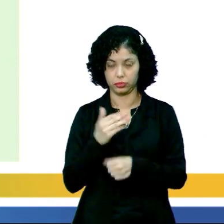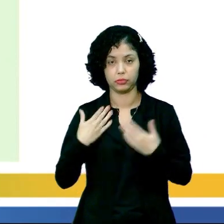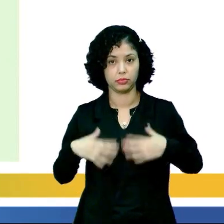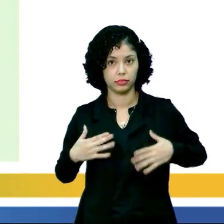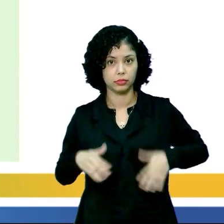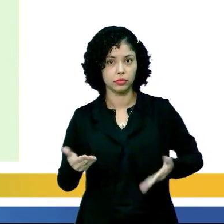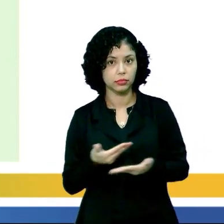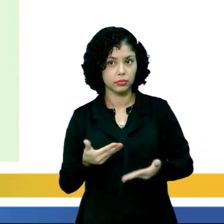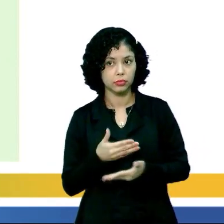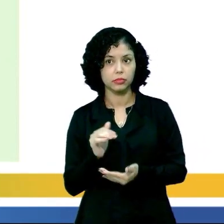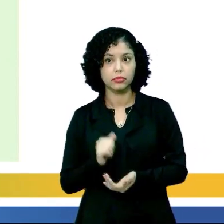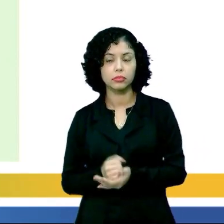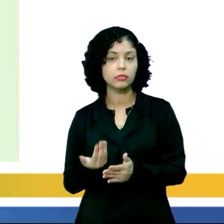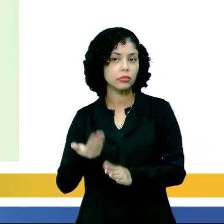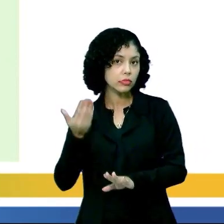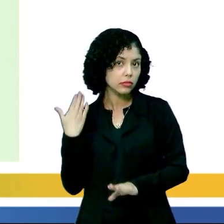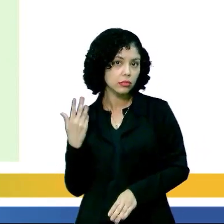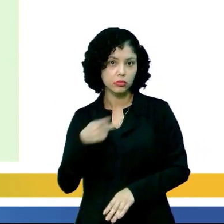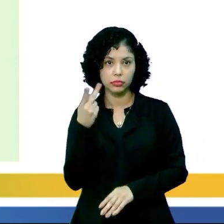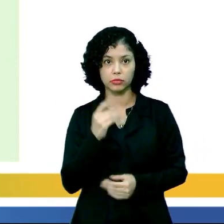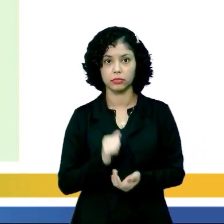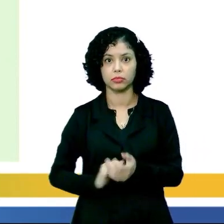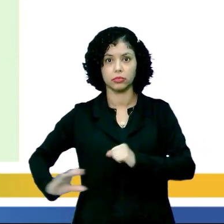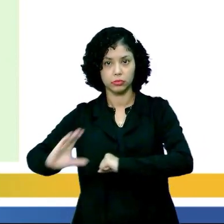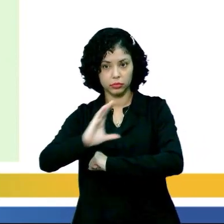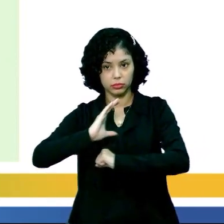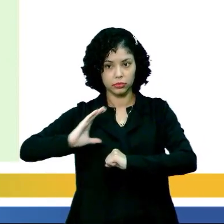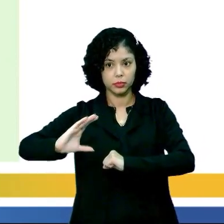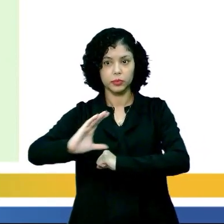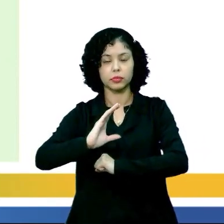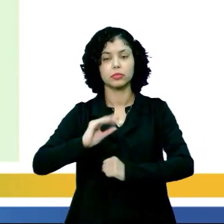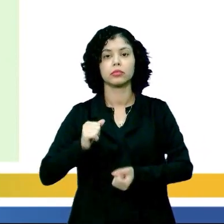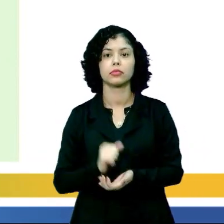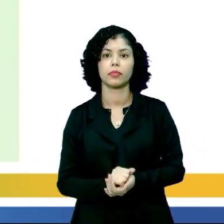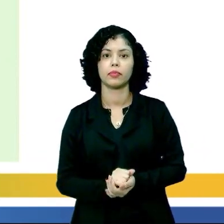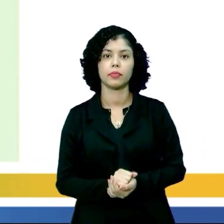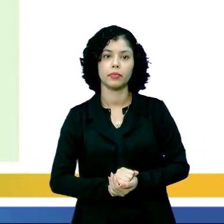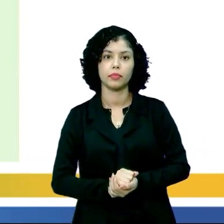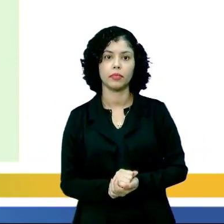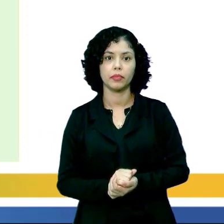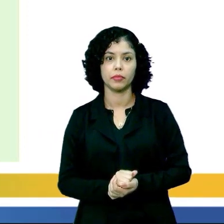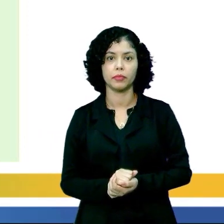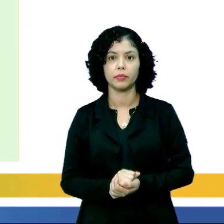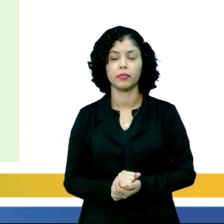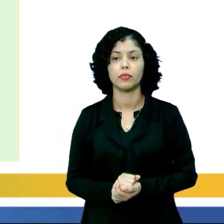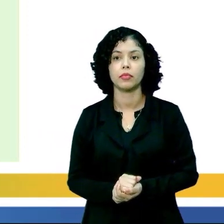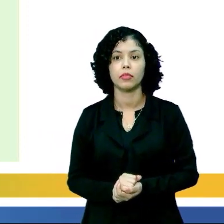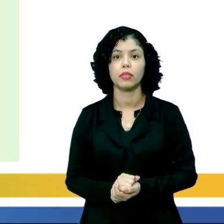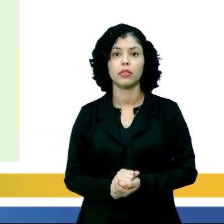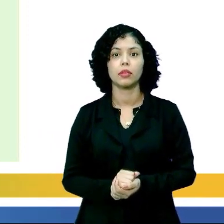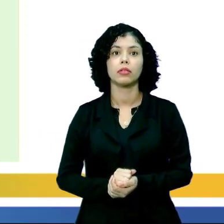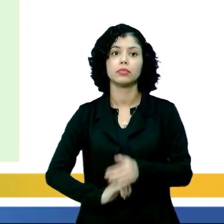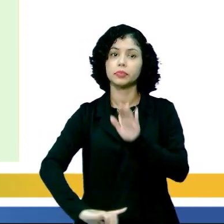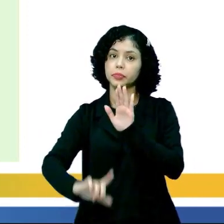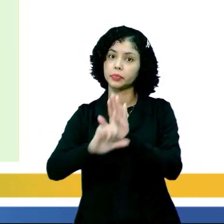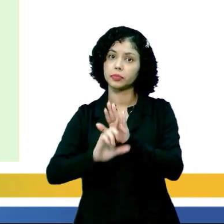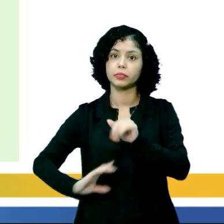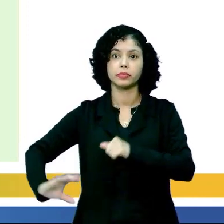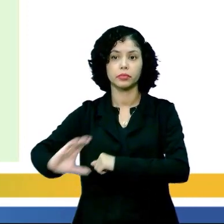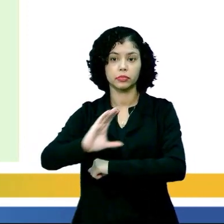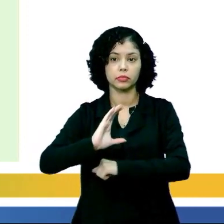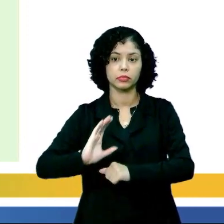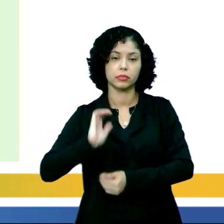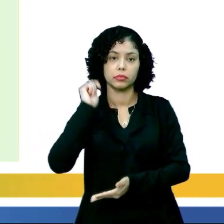calma. Vamos falar da lei, né? Eu disse lá no início que a gente ia falar da legislação. Então, vamos aqui falar da nossa legislação. A legislação